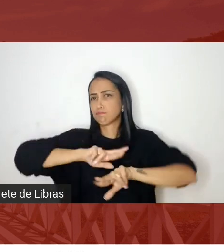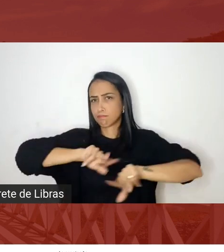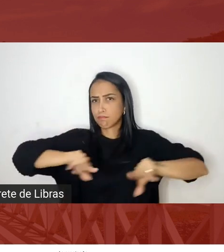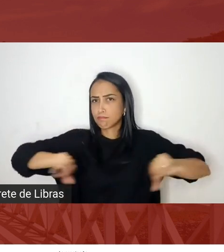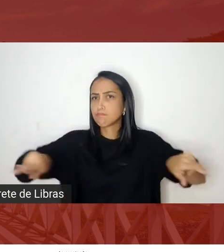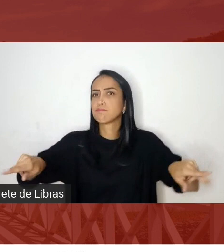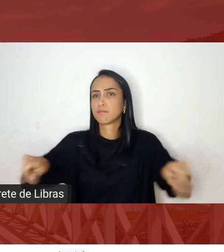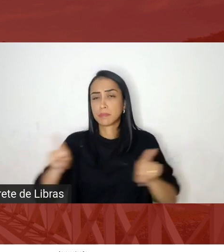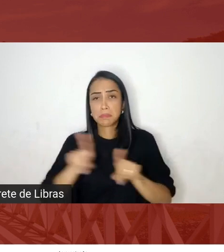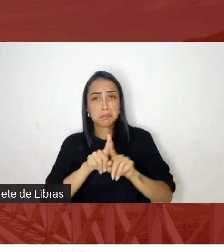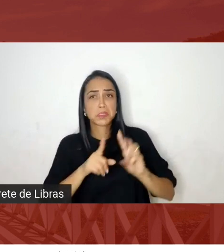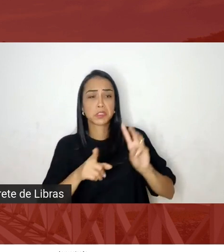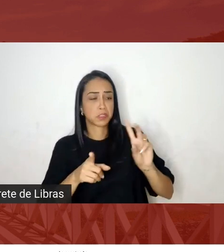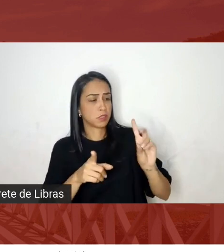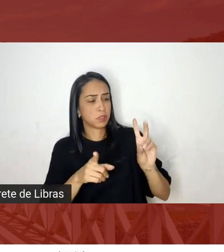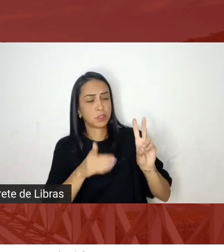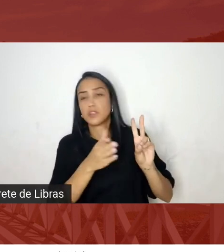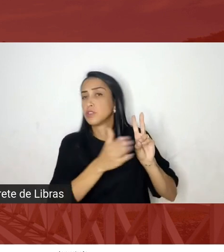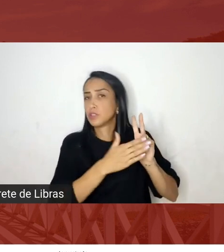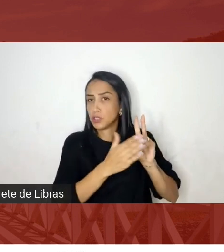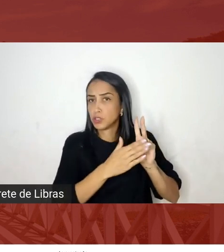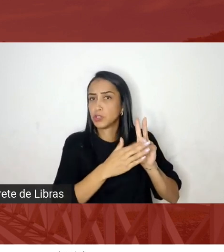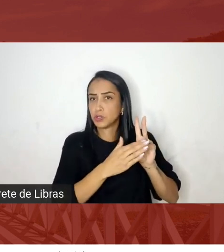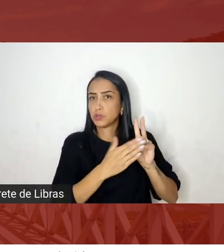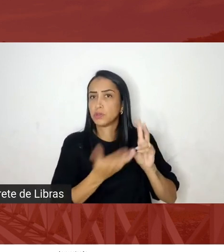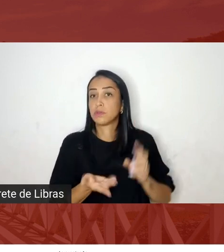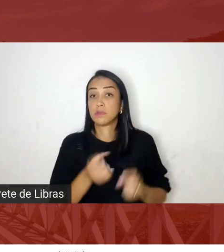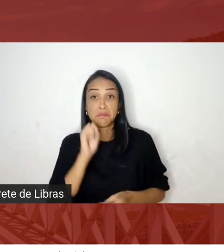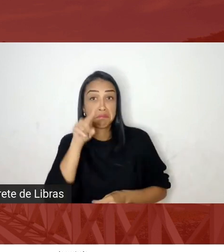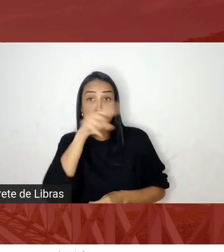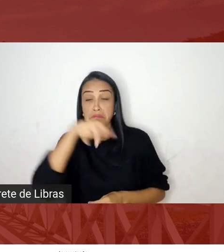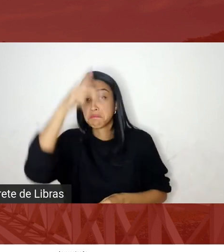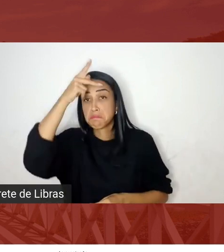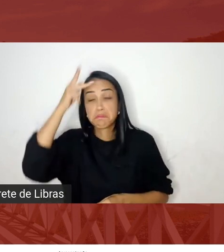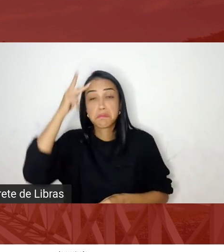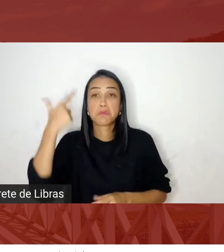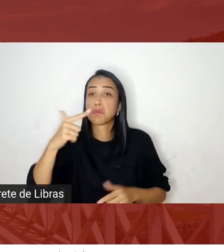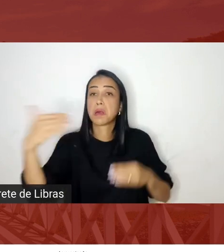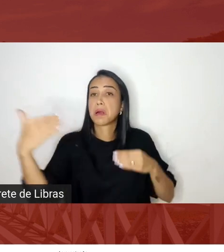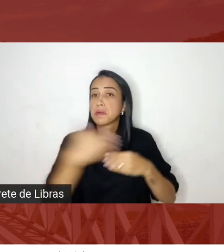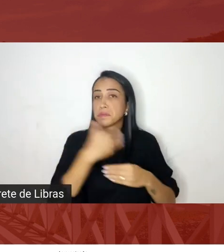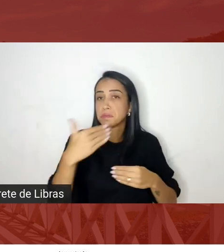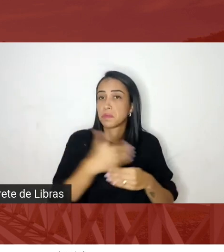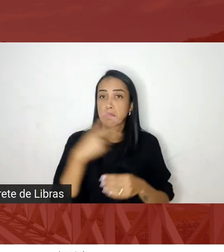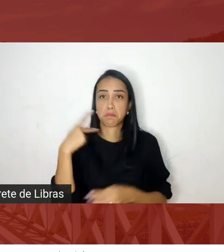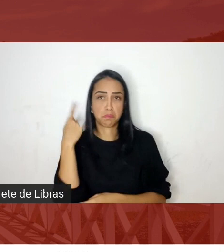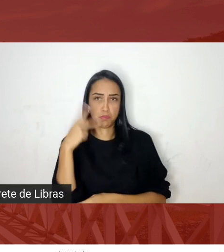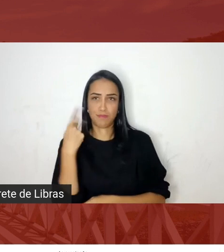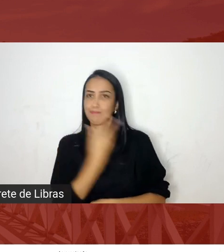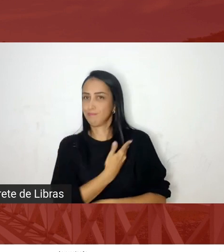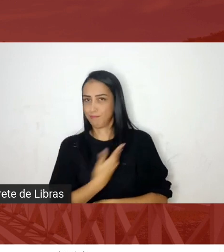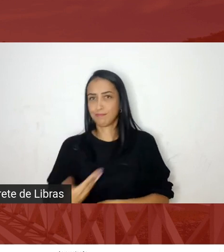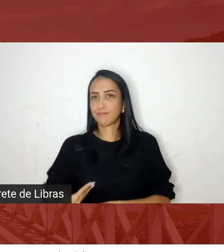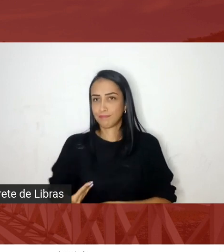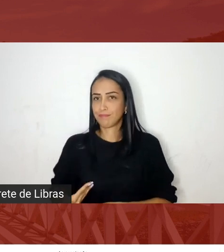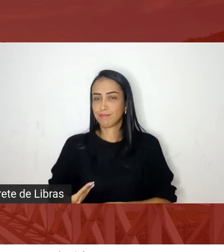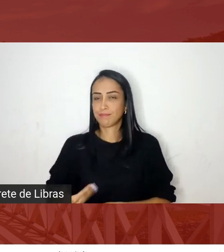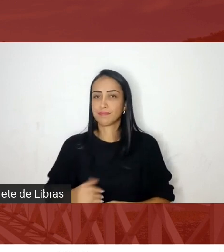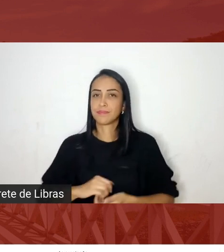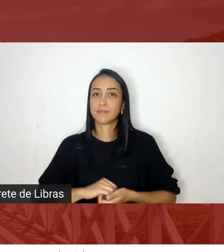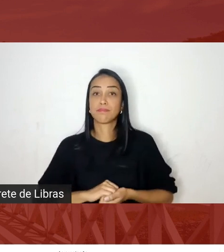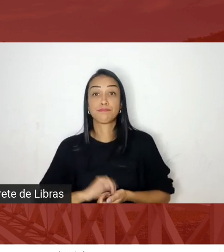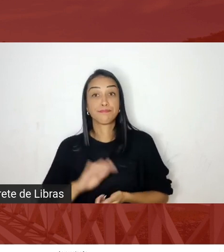indígenas sem democracia esses povos não tem acesso a políticas públicas então